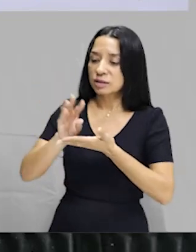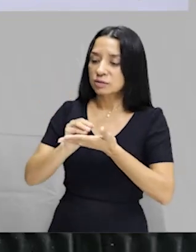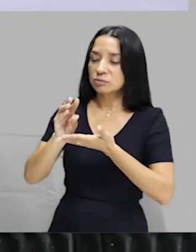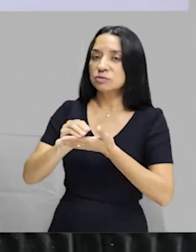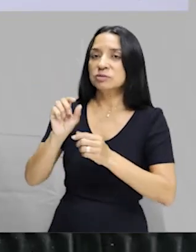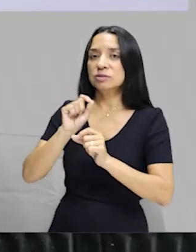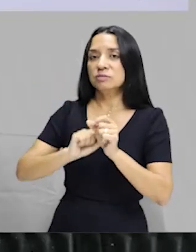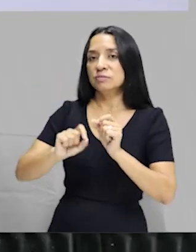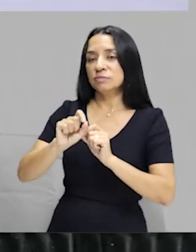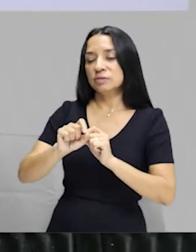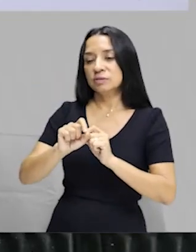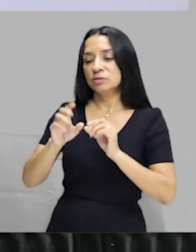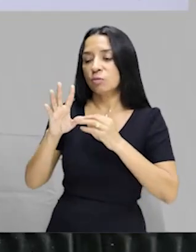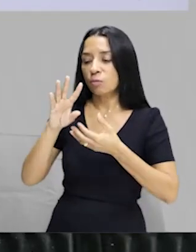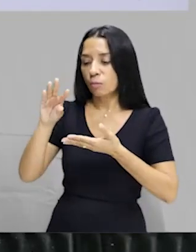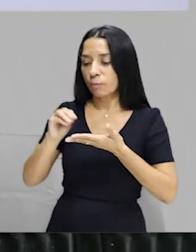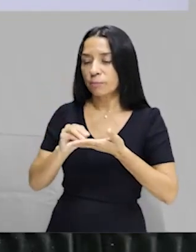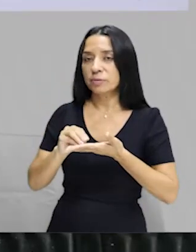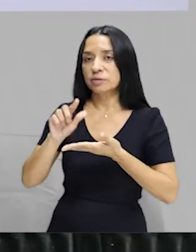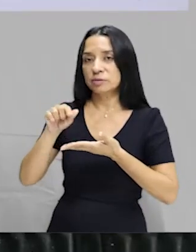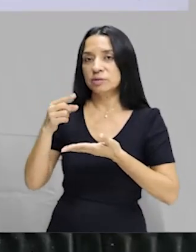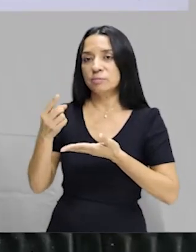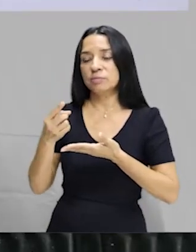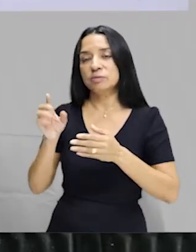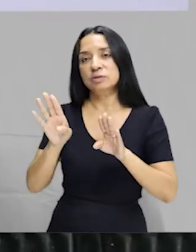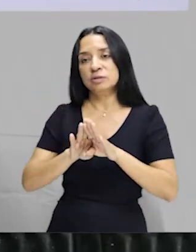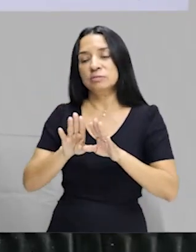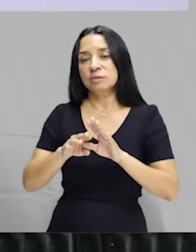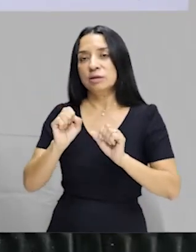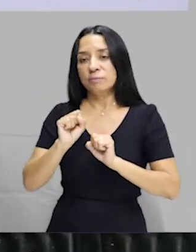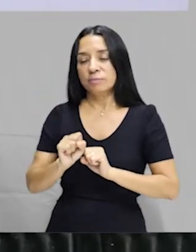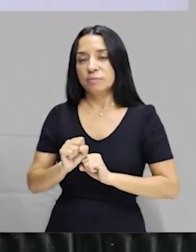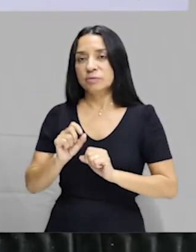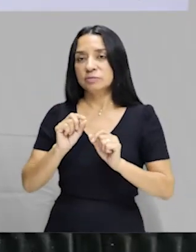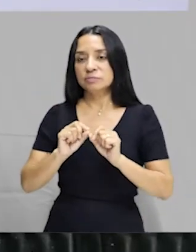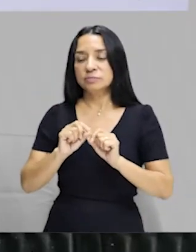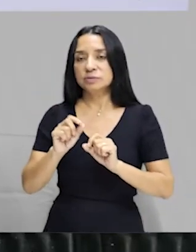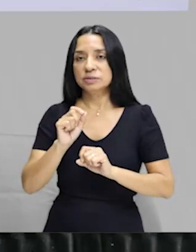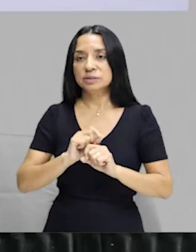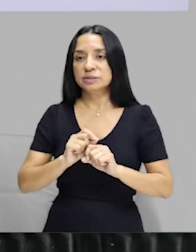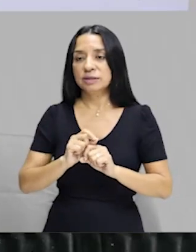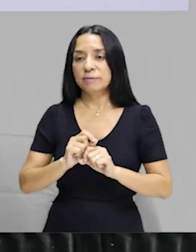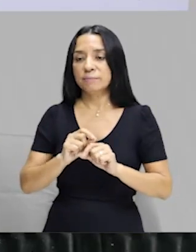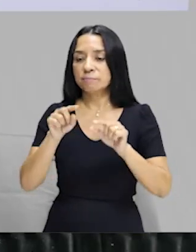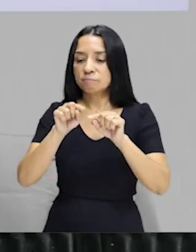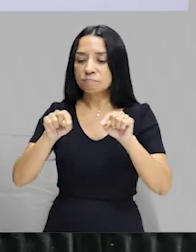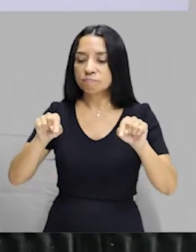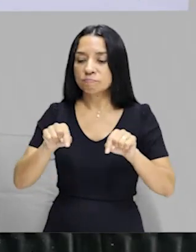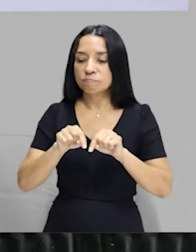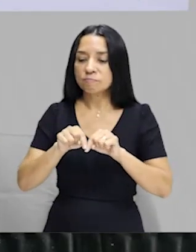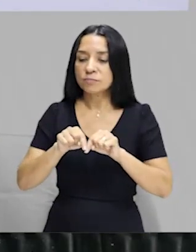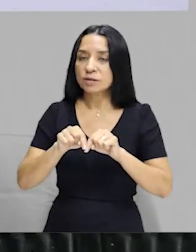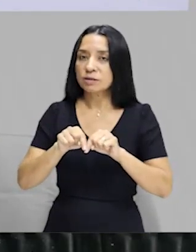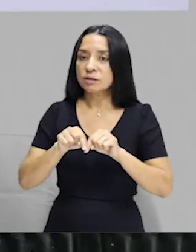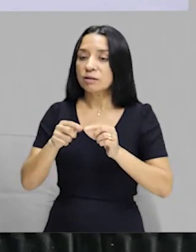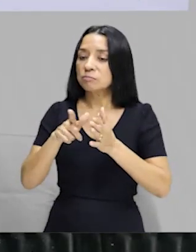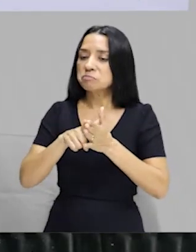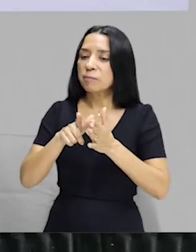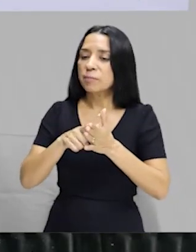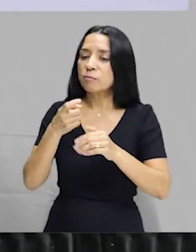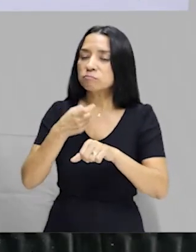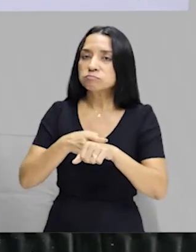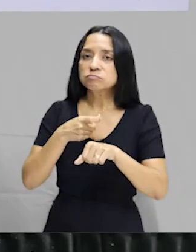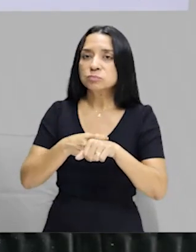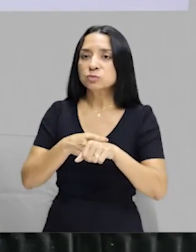faz completa depois. Vocês também podem fazer cartelas de bingo, tá?